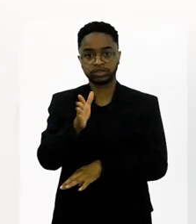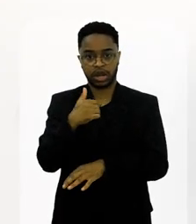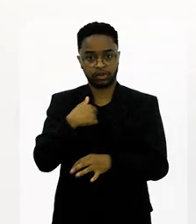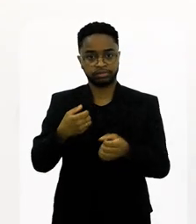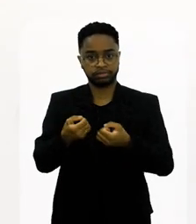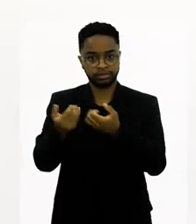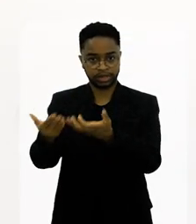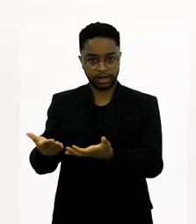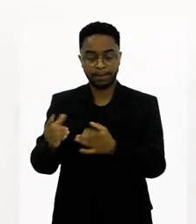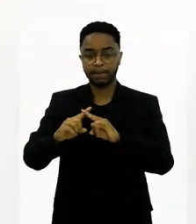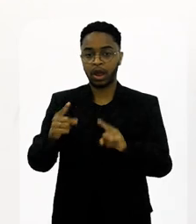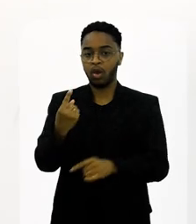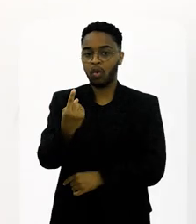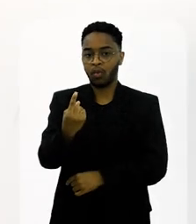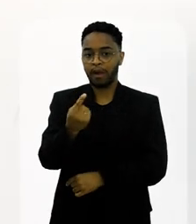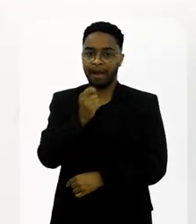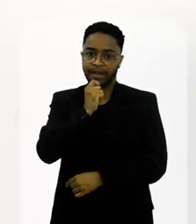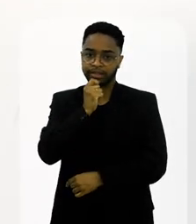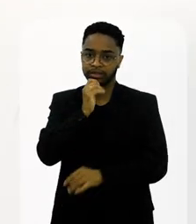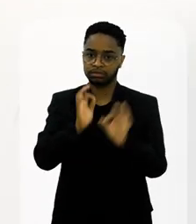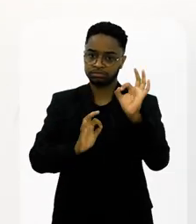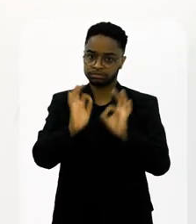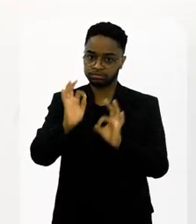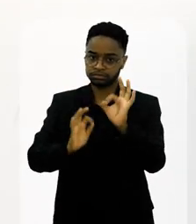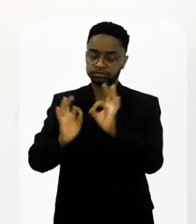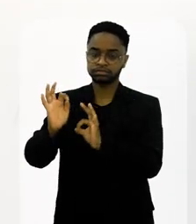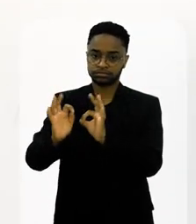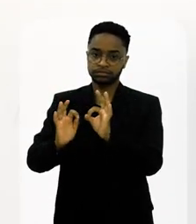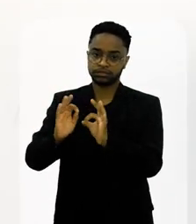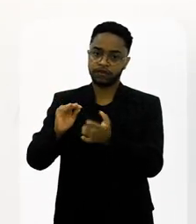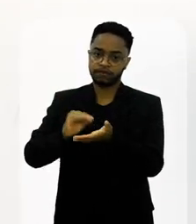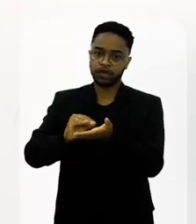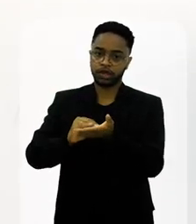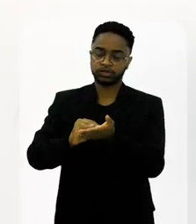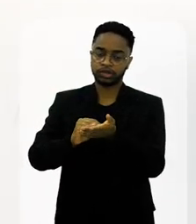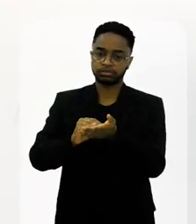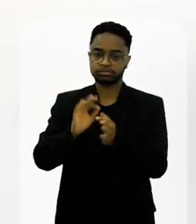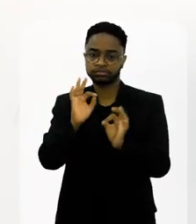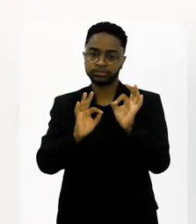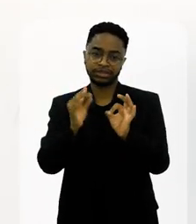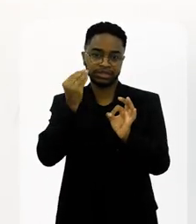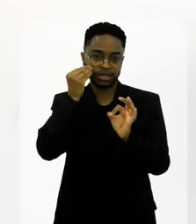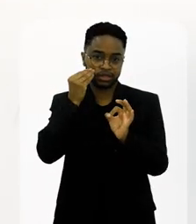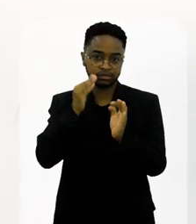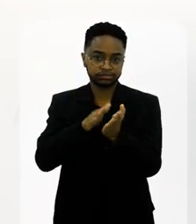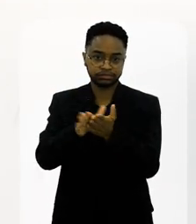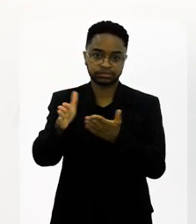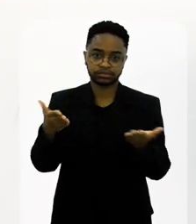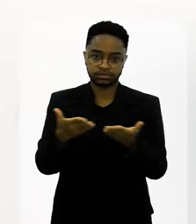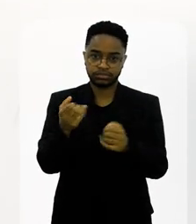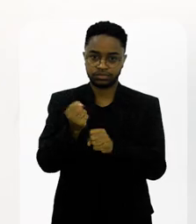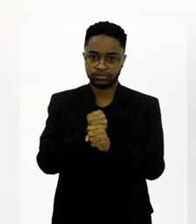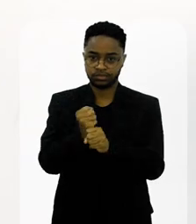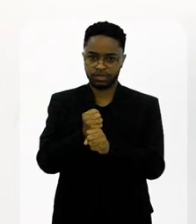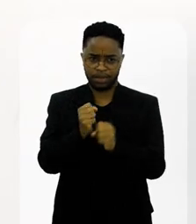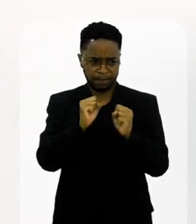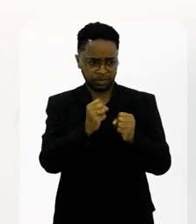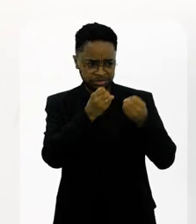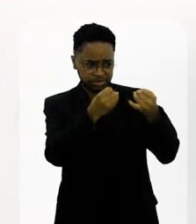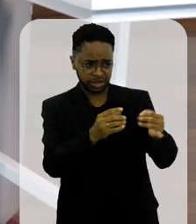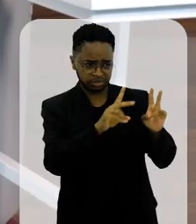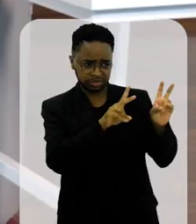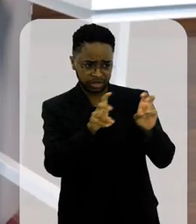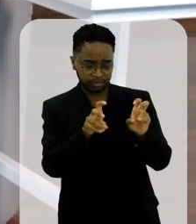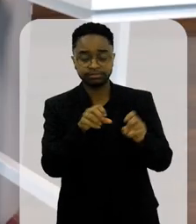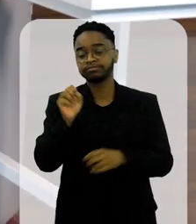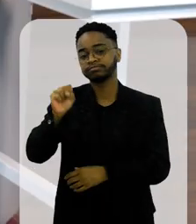já, dois estão prontos, dois eu já entreguei e um ainda está aí em algumas definições para ver se vão sair esse ano. Pode adiantar o